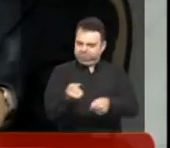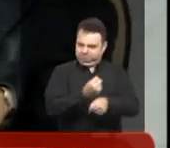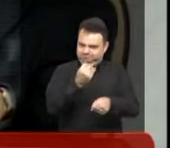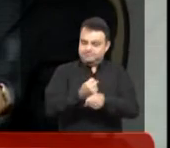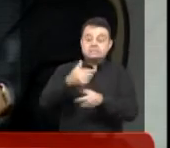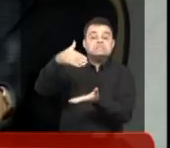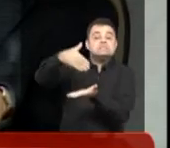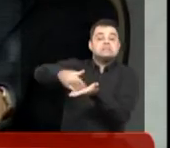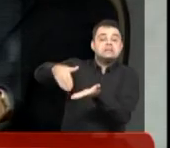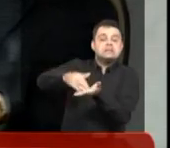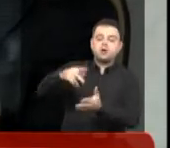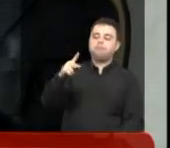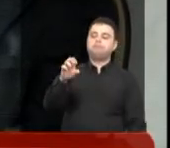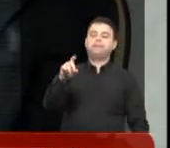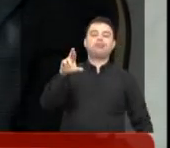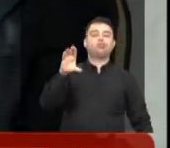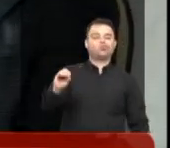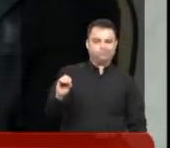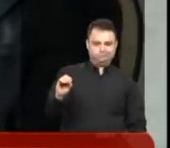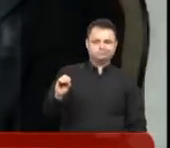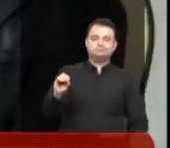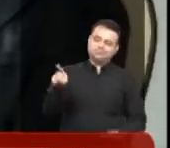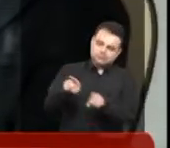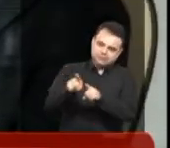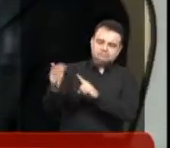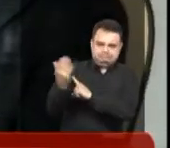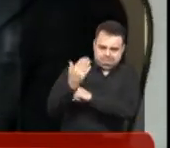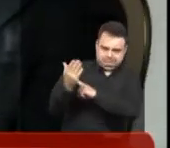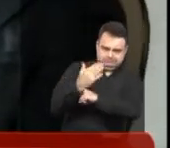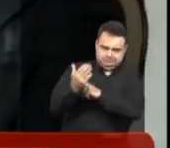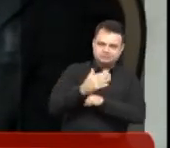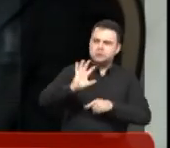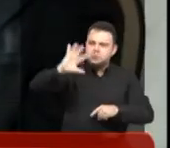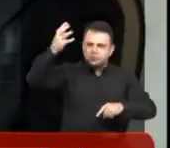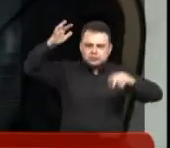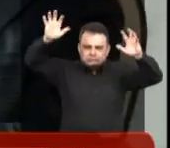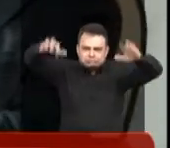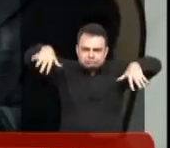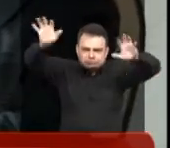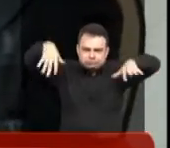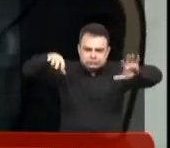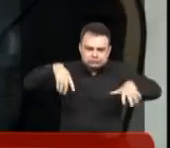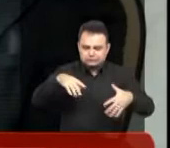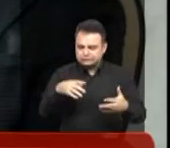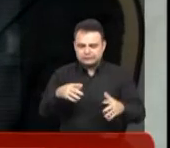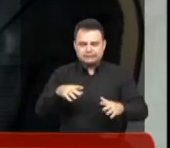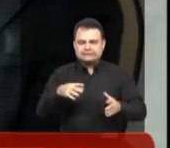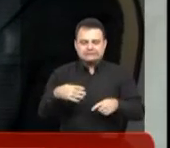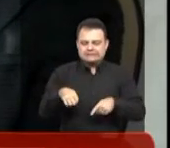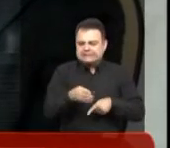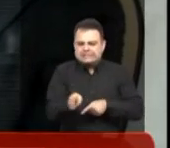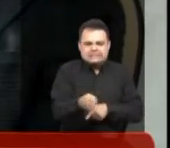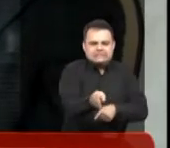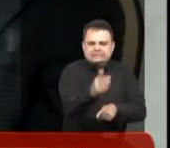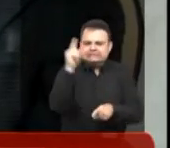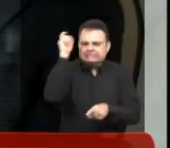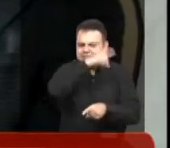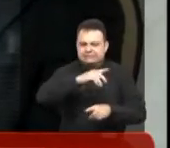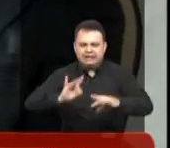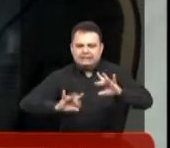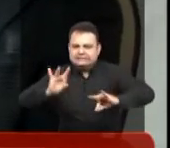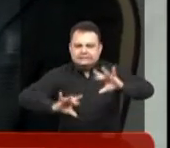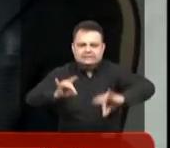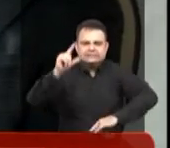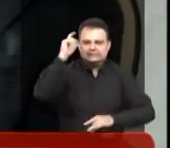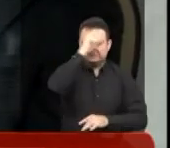municipal Pedro Pesuto foi muito atencioso nas últimas chuvas. A estrada estava até boa, mas ela ficou quase que intransitável. Aí uma